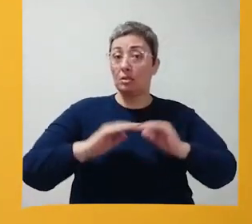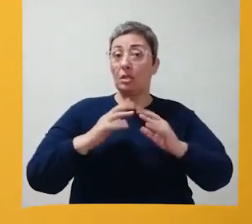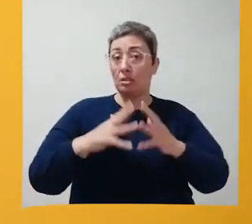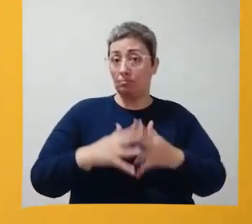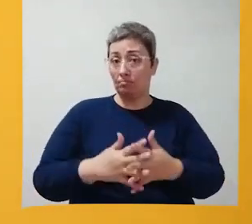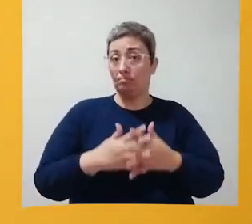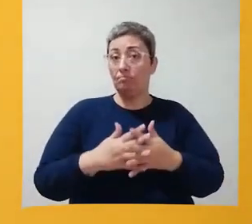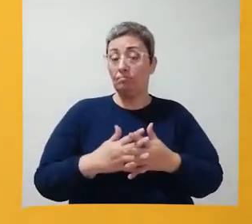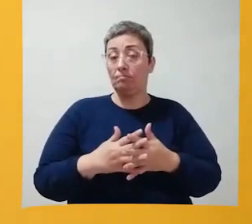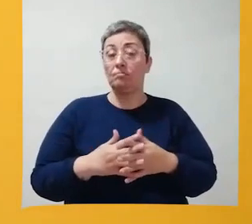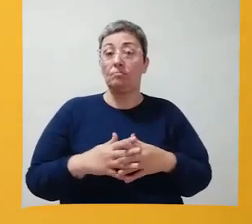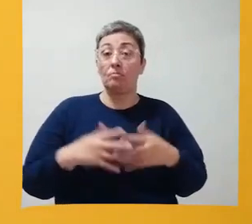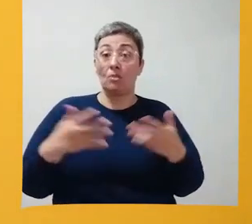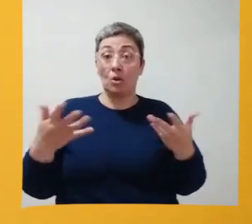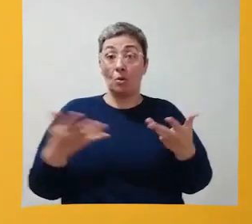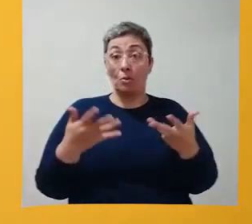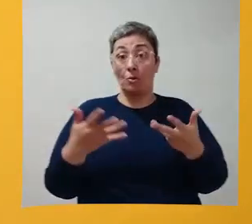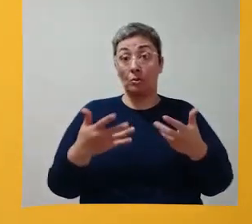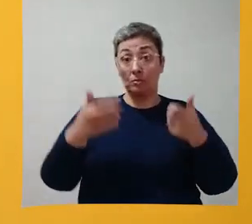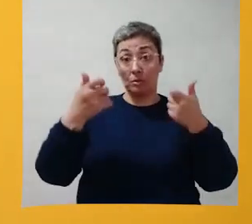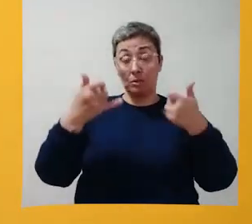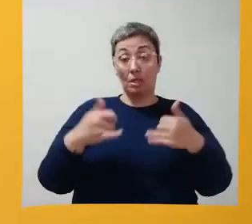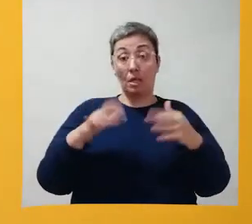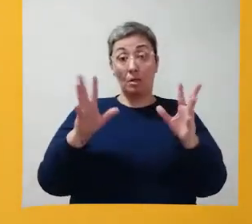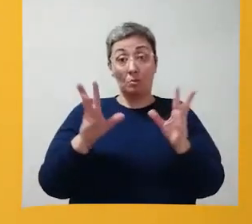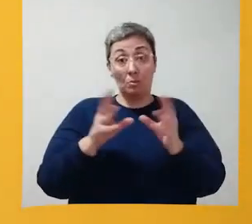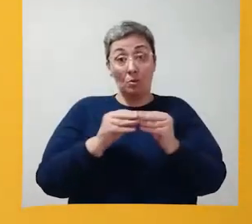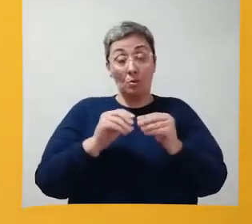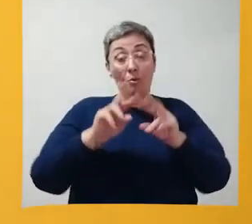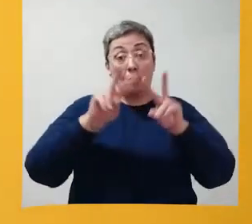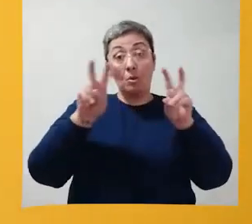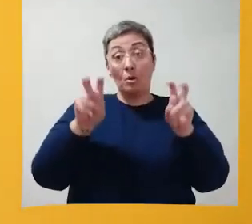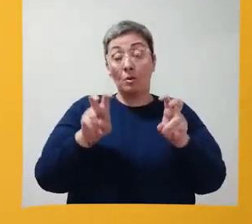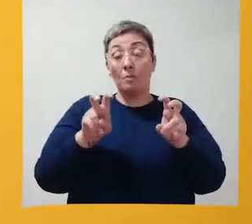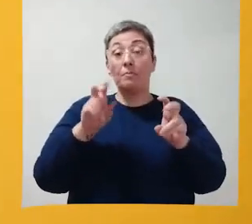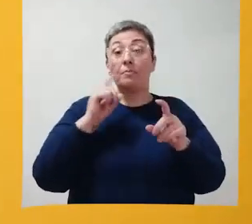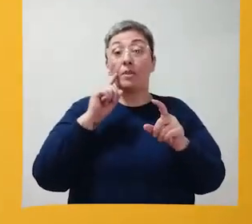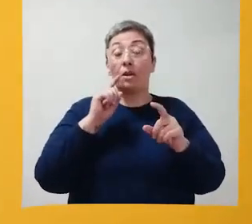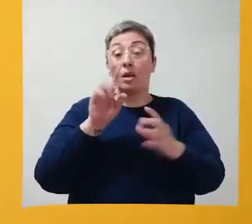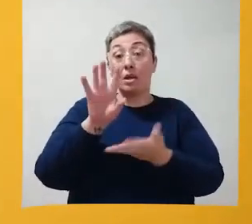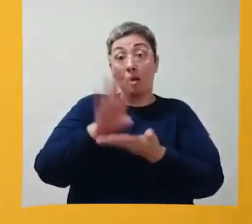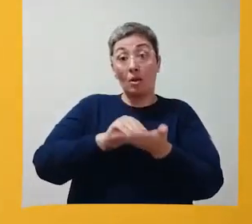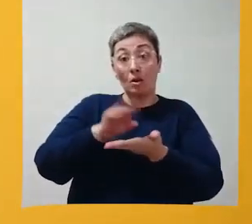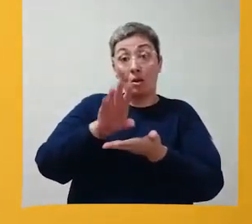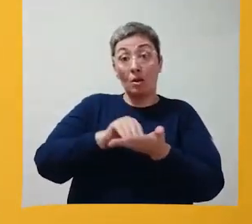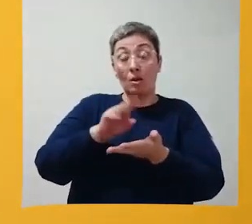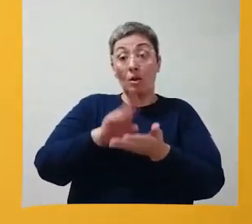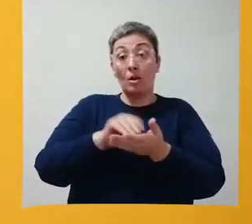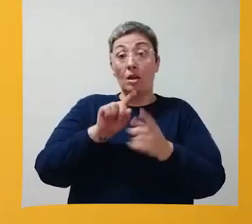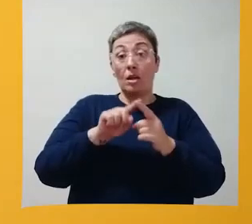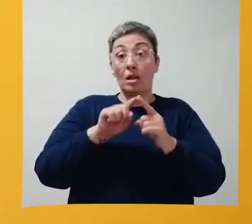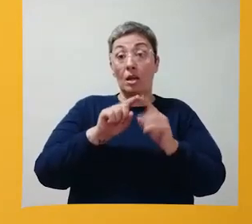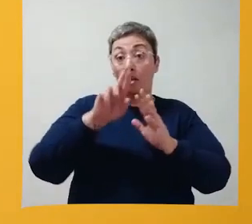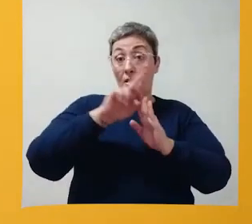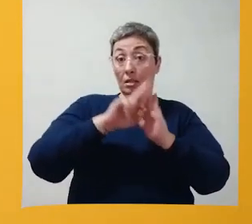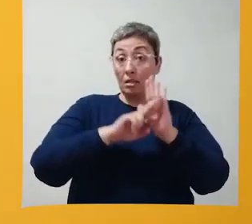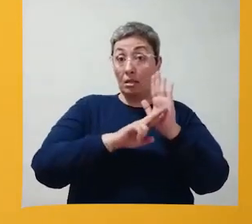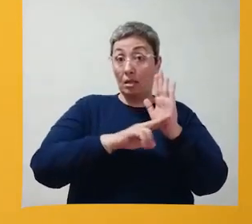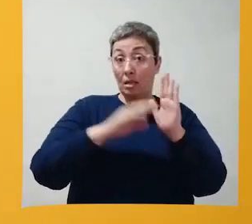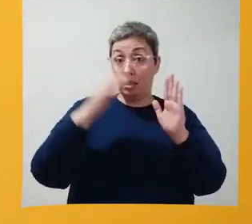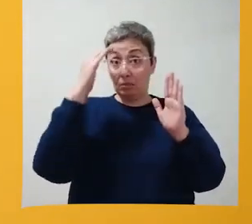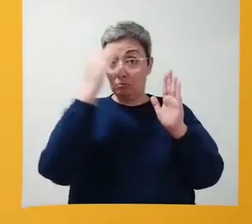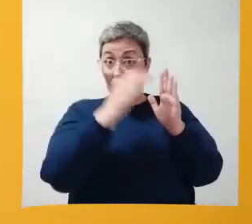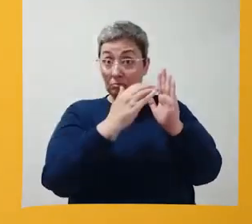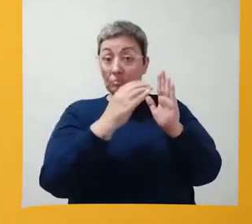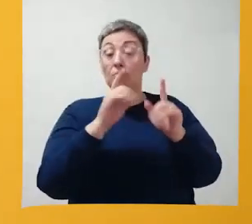complexas. Hoje eu quero falar um pouquinho com você sobre imitação e segmento de instrução.